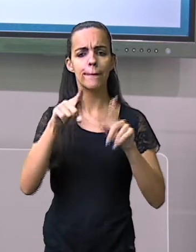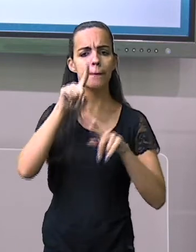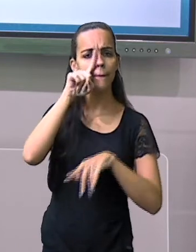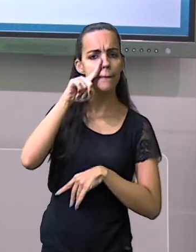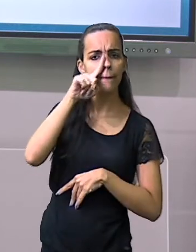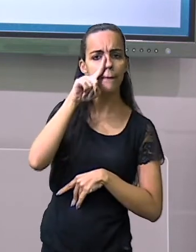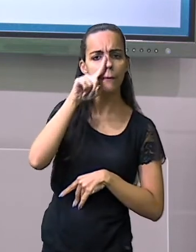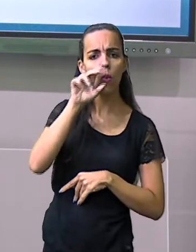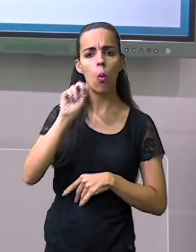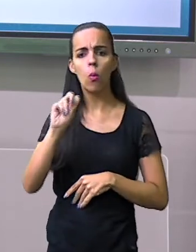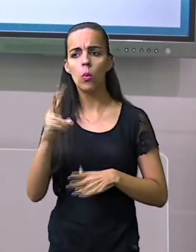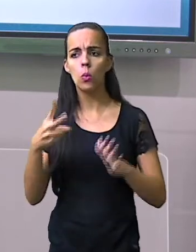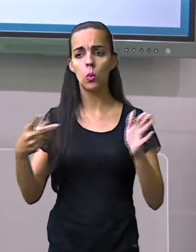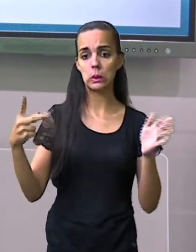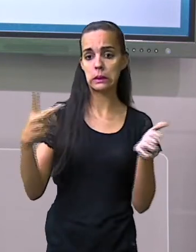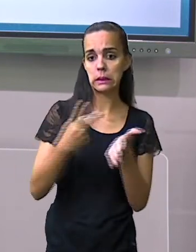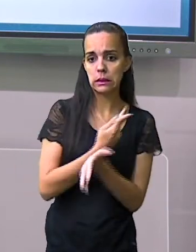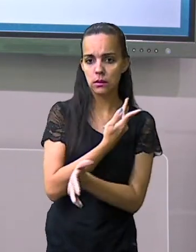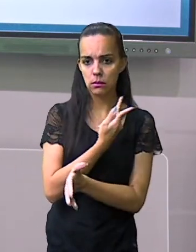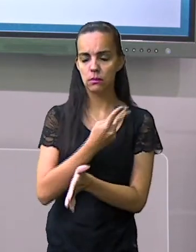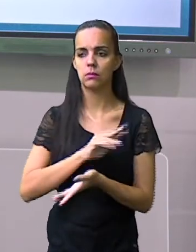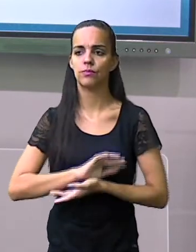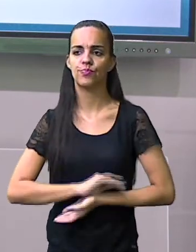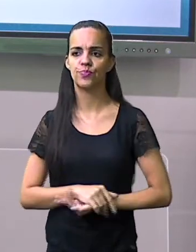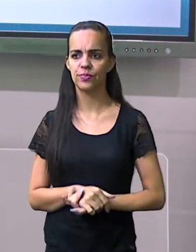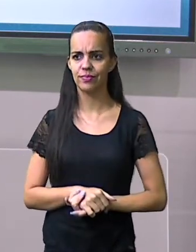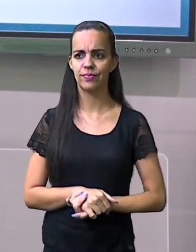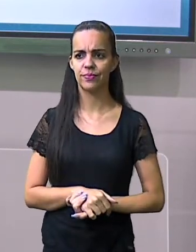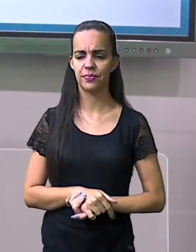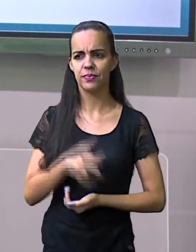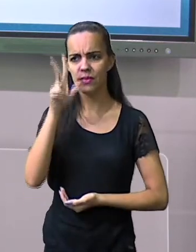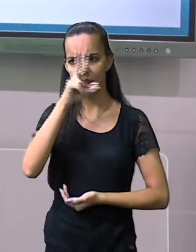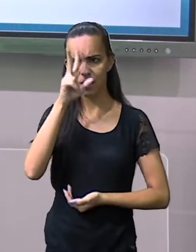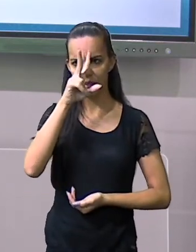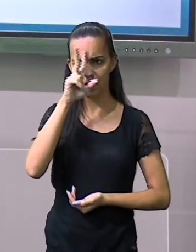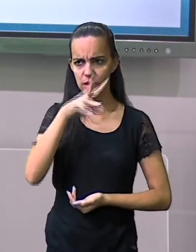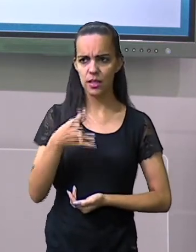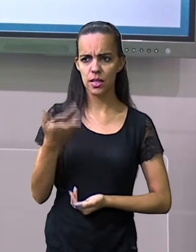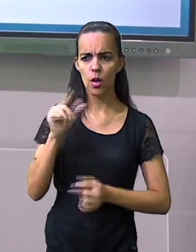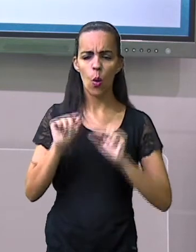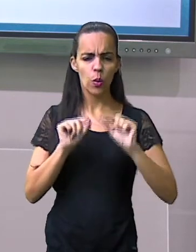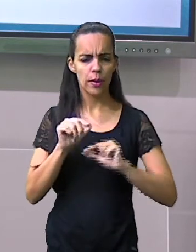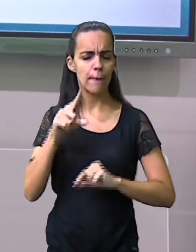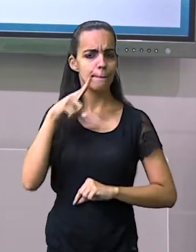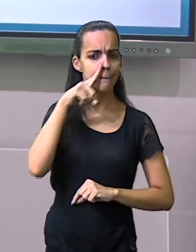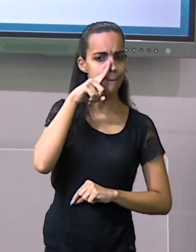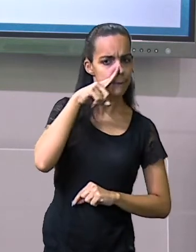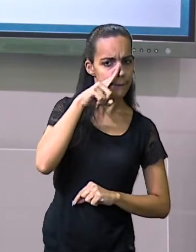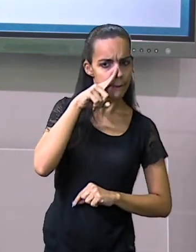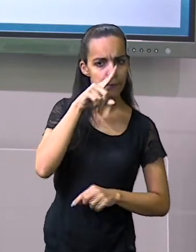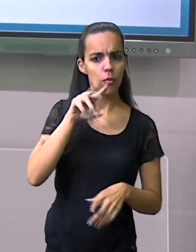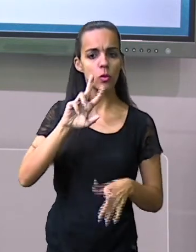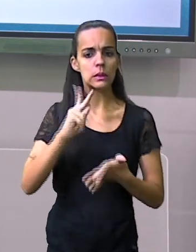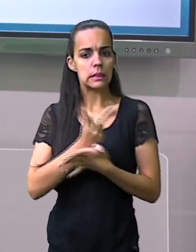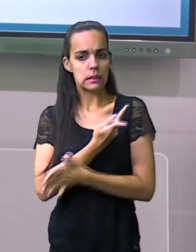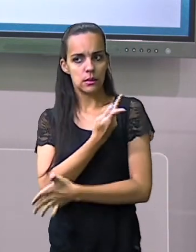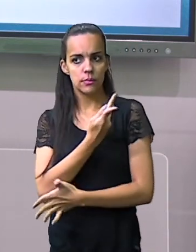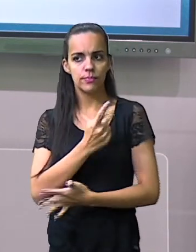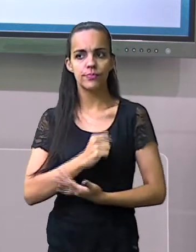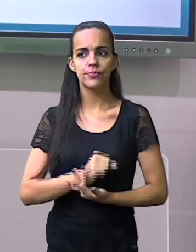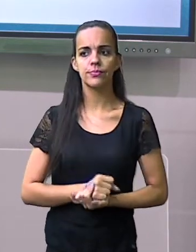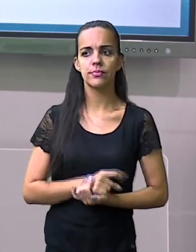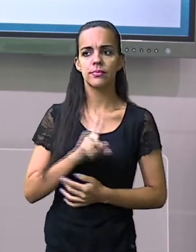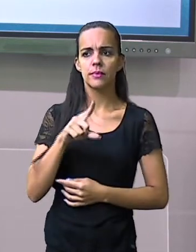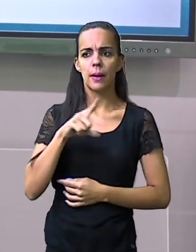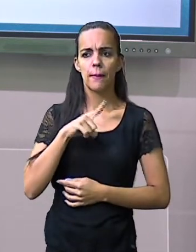e o que é risco. Você lembra o que é perigo e o que é risco? Perigo é